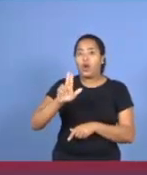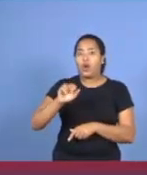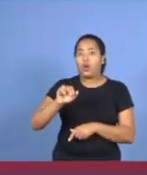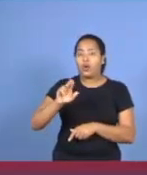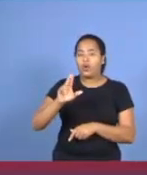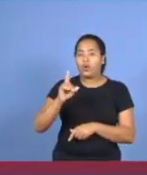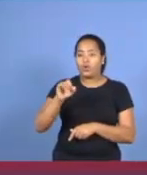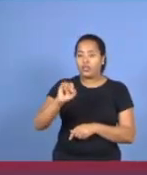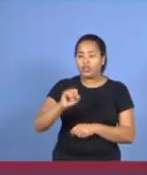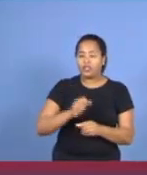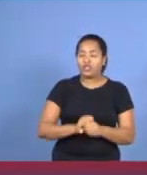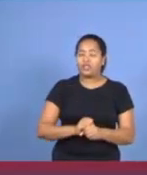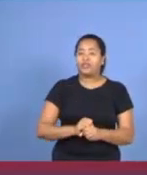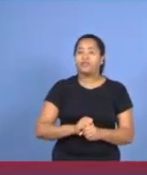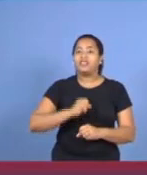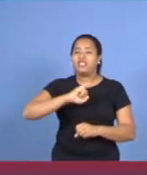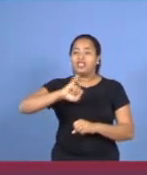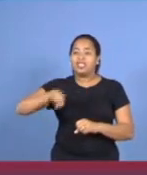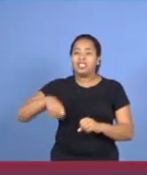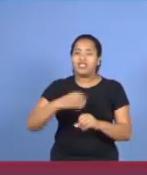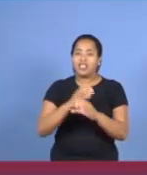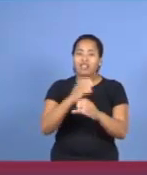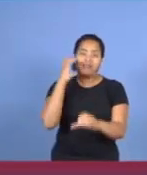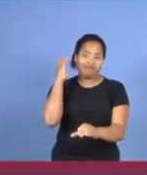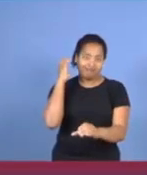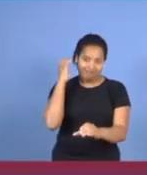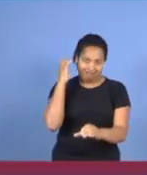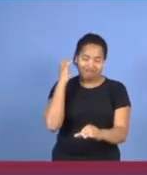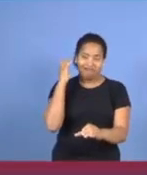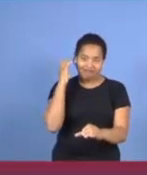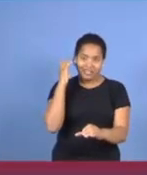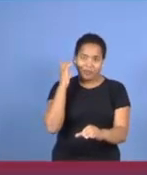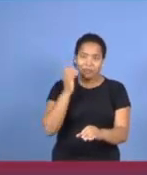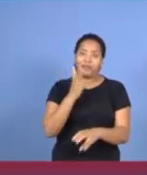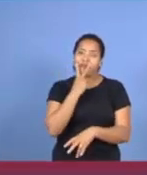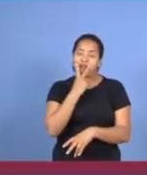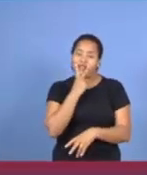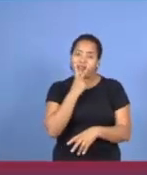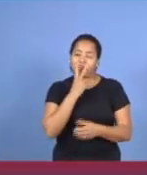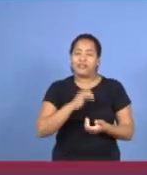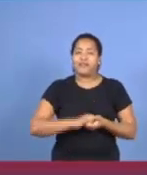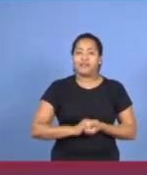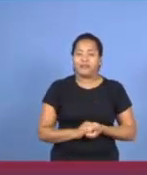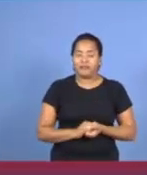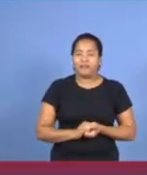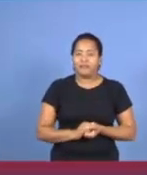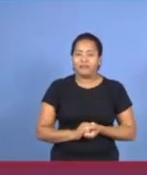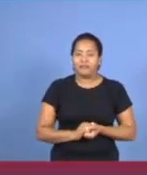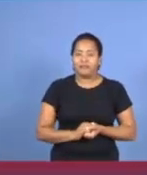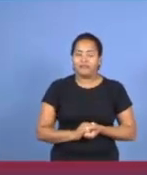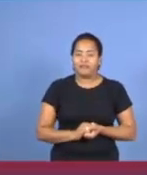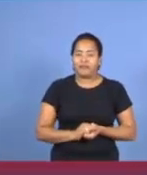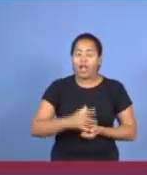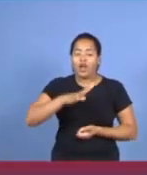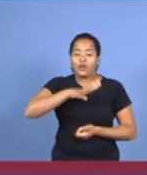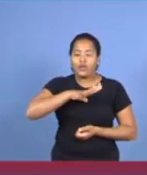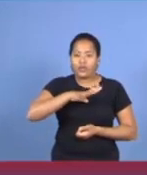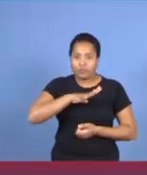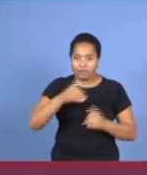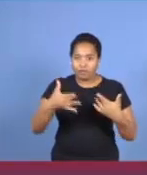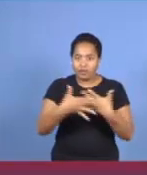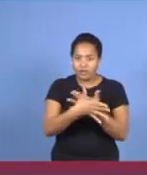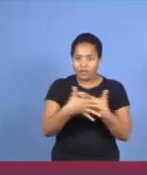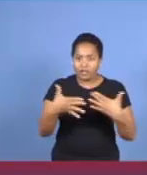no bairro do, bairro Barão, e também, perdão, bairro Barão de Monjardim, no centro da cidade, em